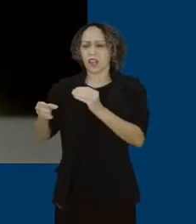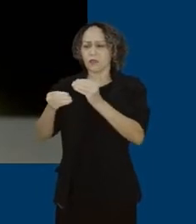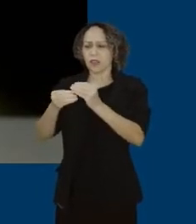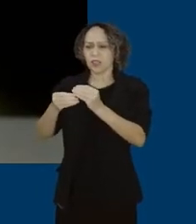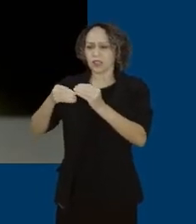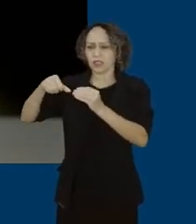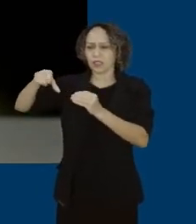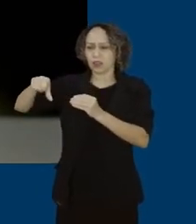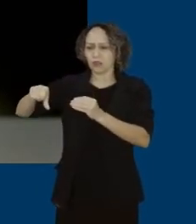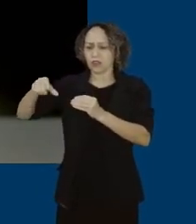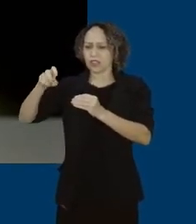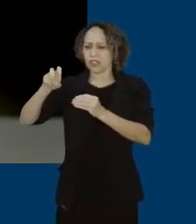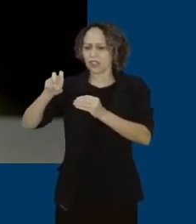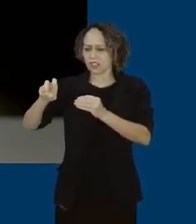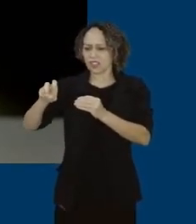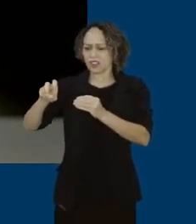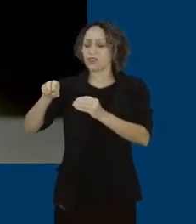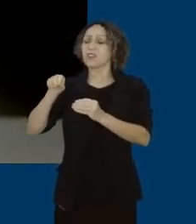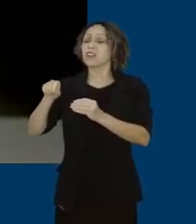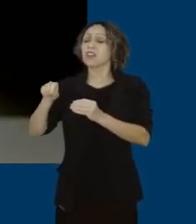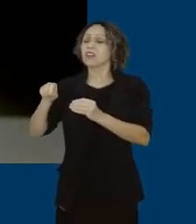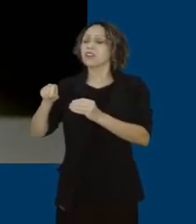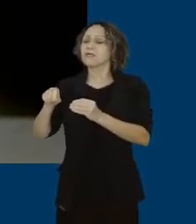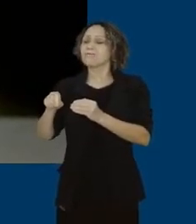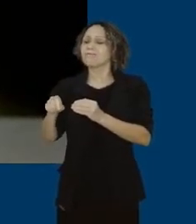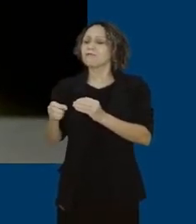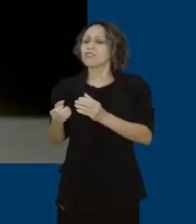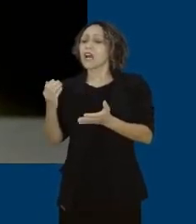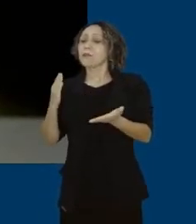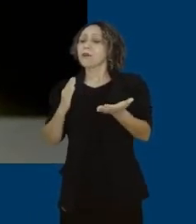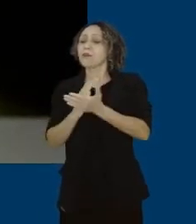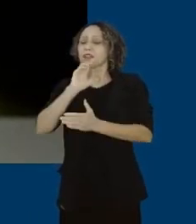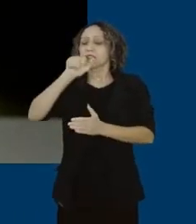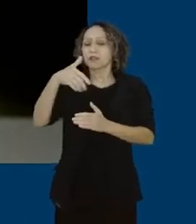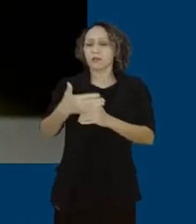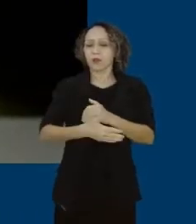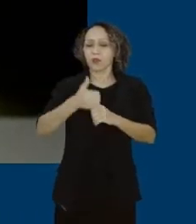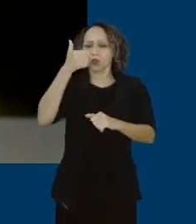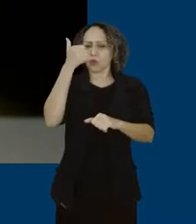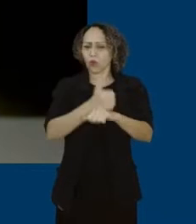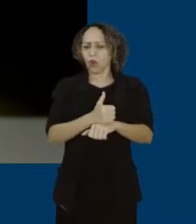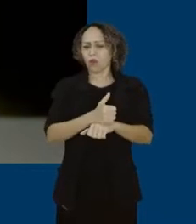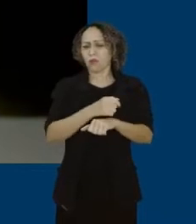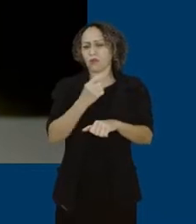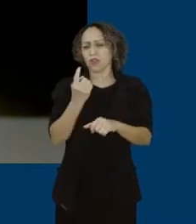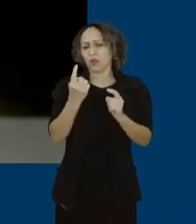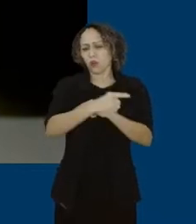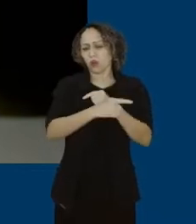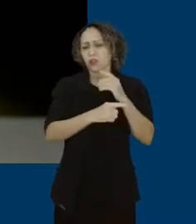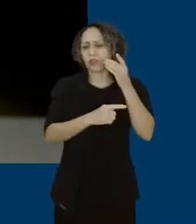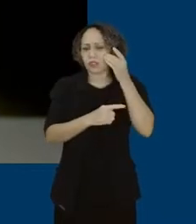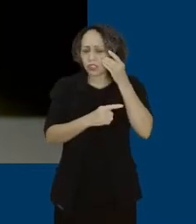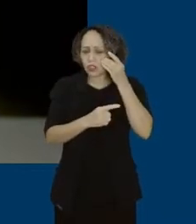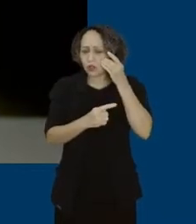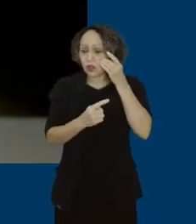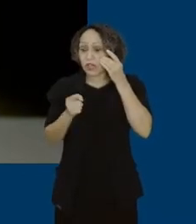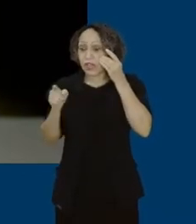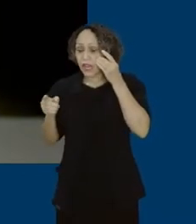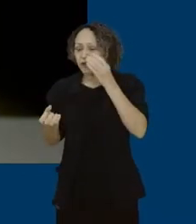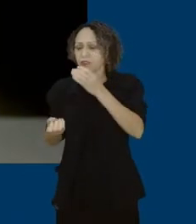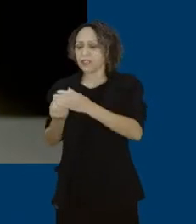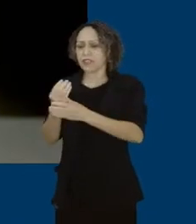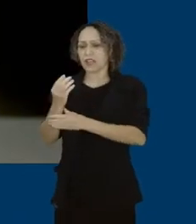foi aprovada depois do golpe que destituiu a presidenta Dilma e que foi feita ainda no governo golpista do Temer, onde eles